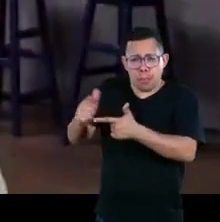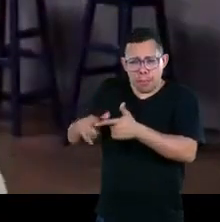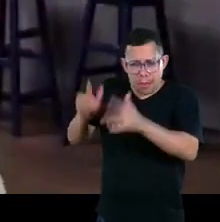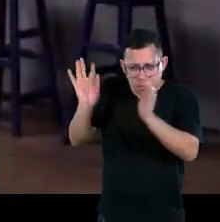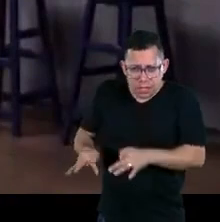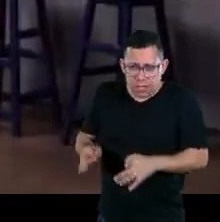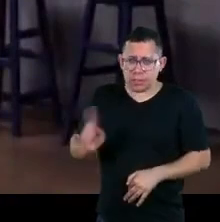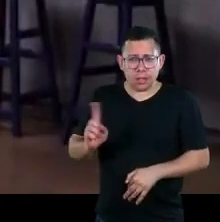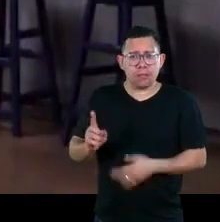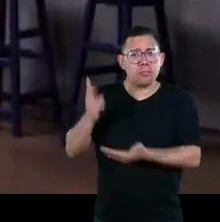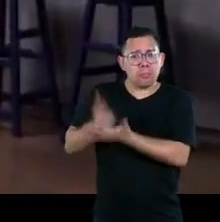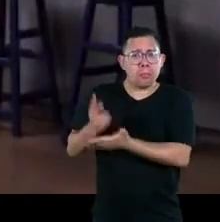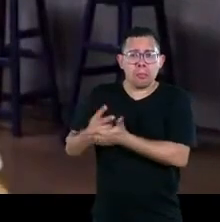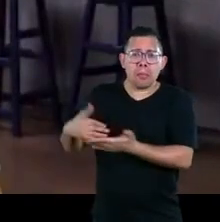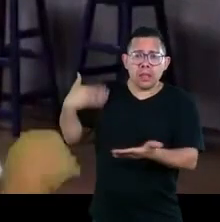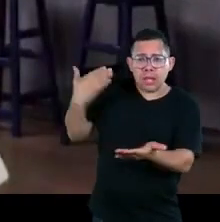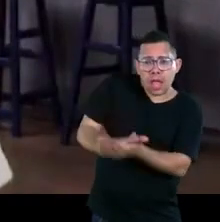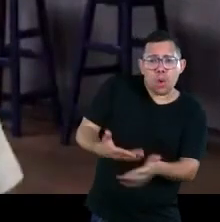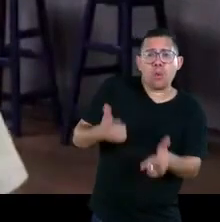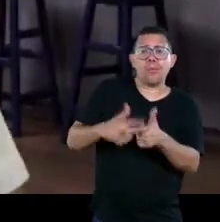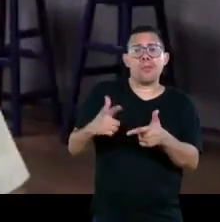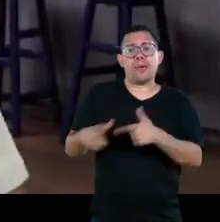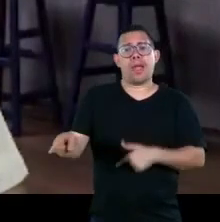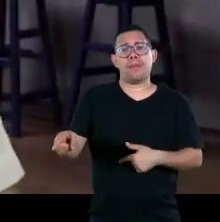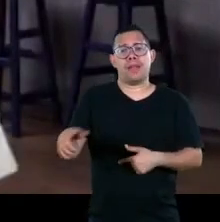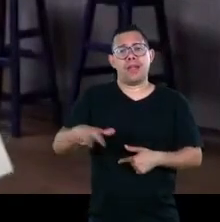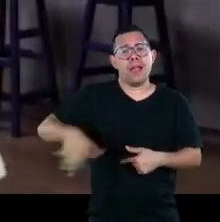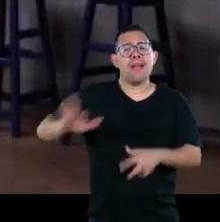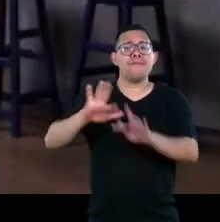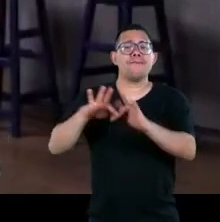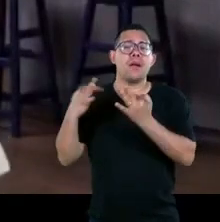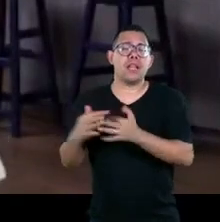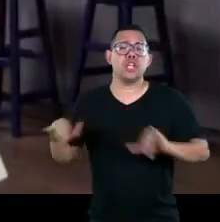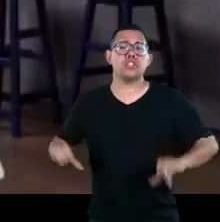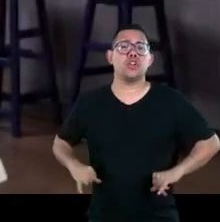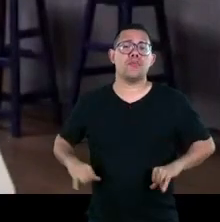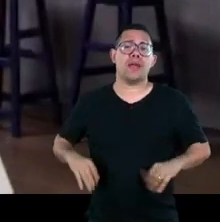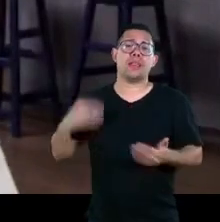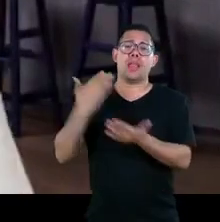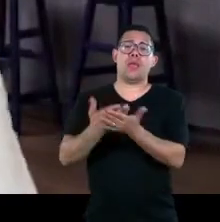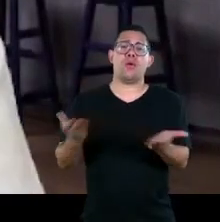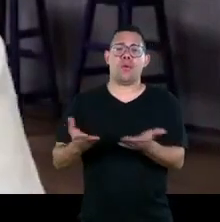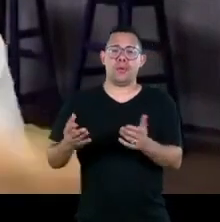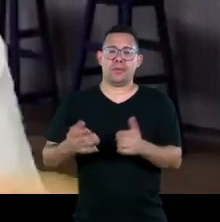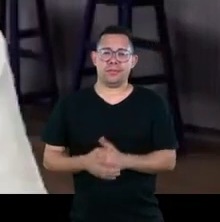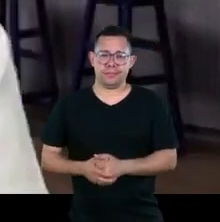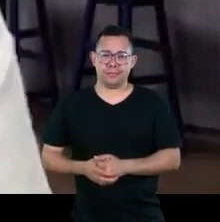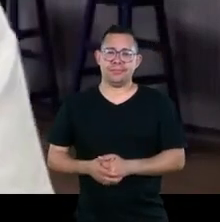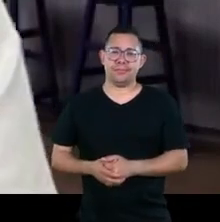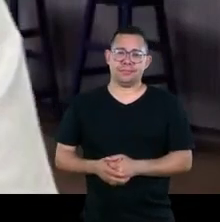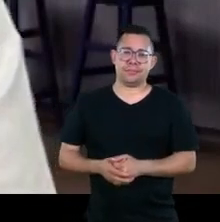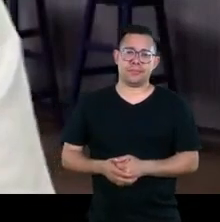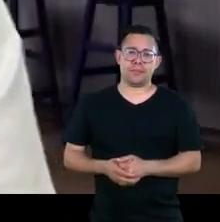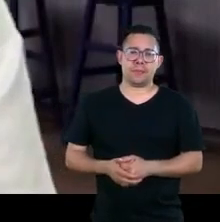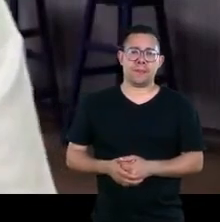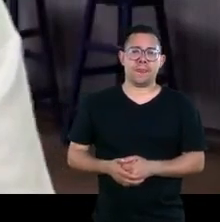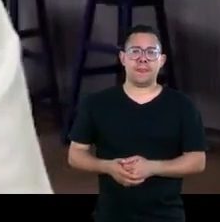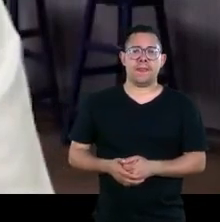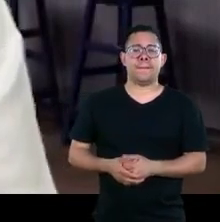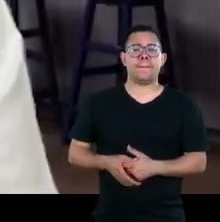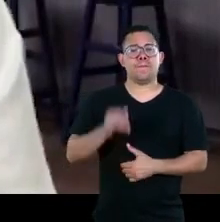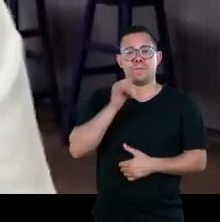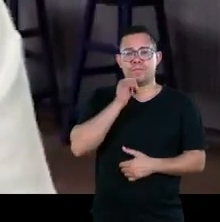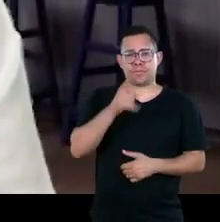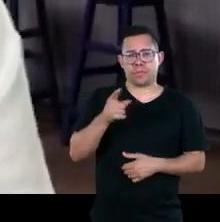então a gente vive uma dificuldade enorme no Brasil de conseguir manter as doações então o Preto Zezé até mencionou isso rapidamente